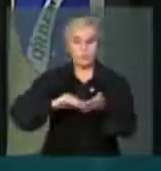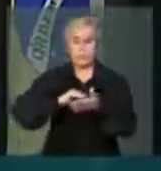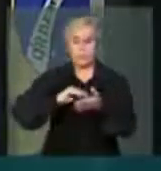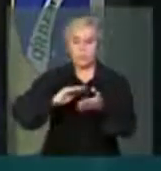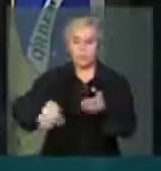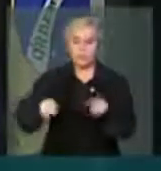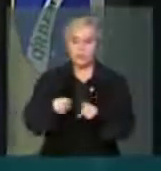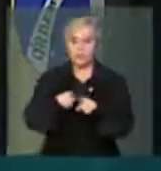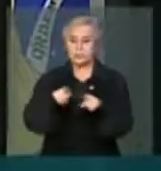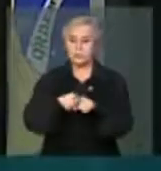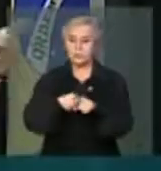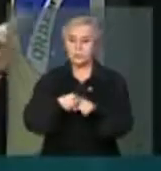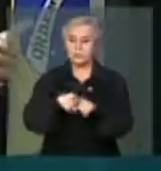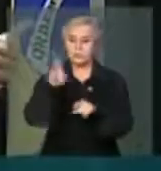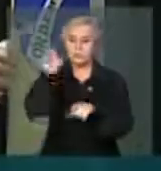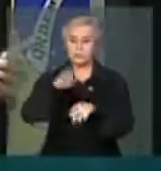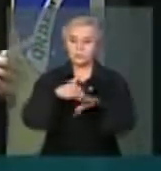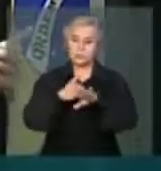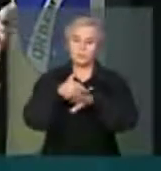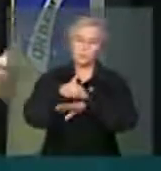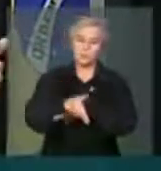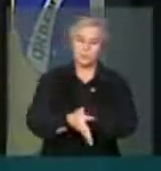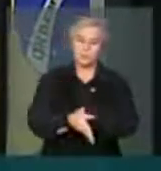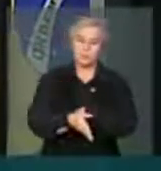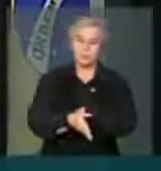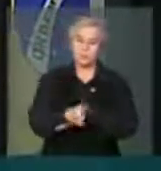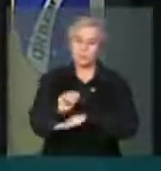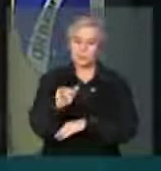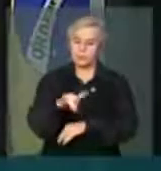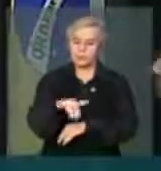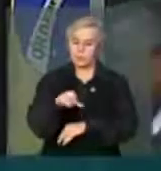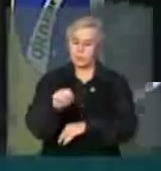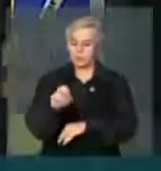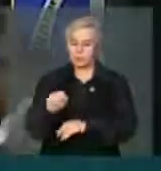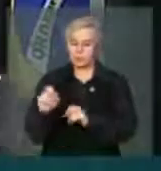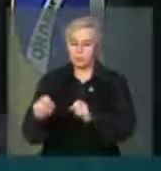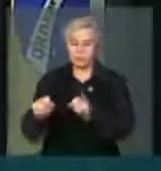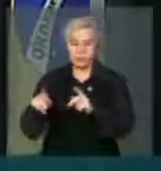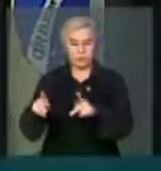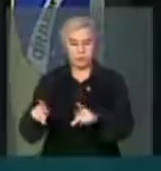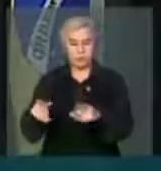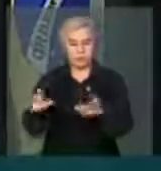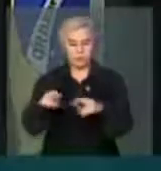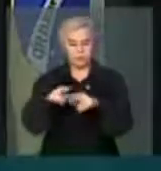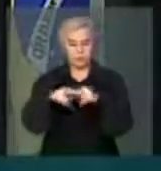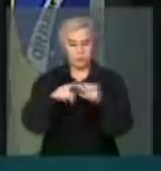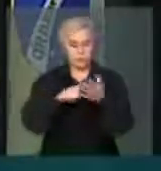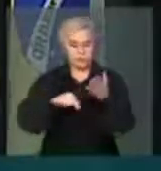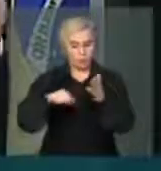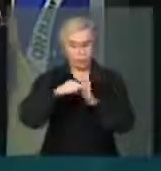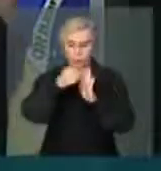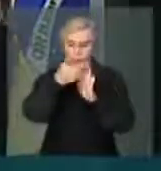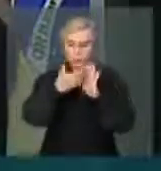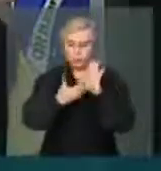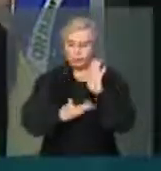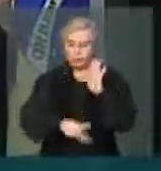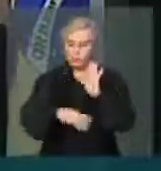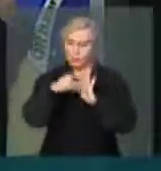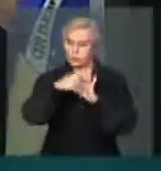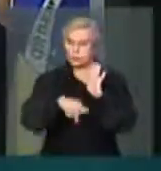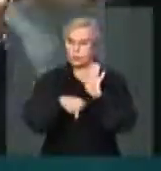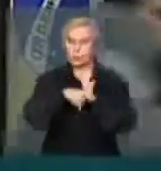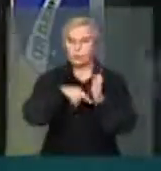acesso ao sistema previdenciário. Por isso tudo, essas medidas que vão sendo